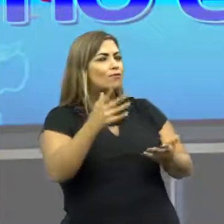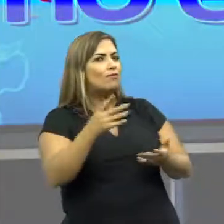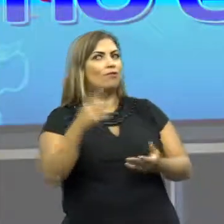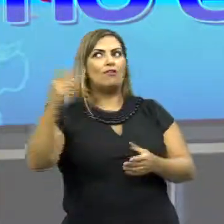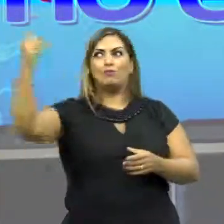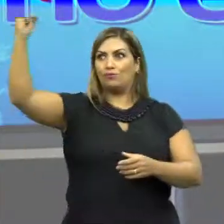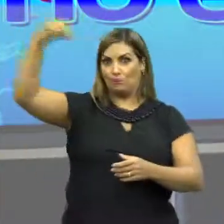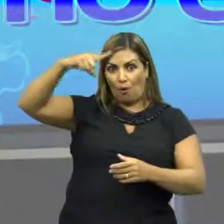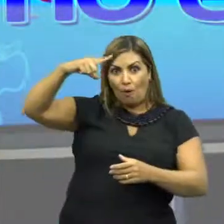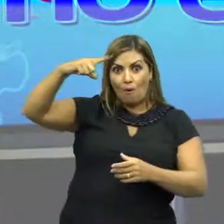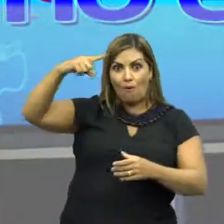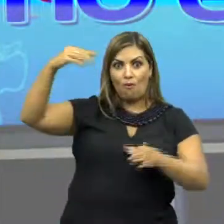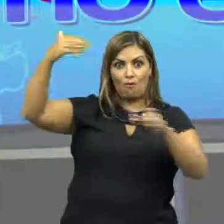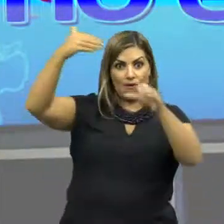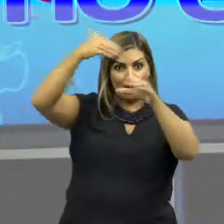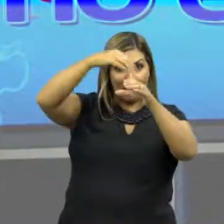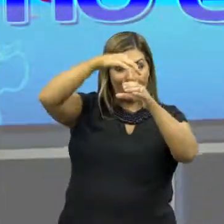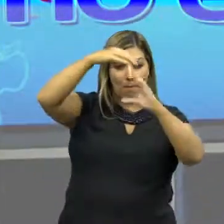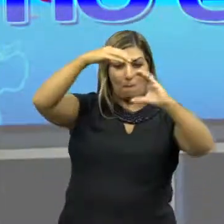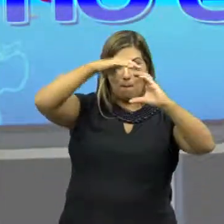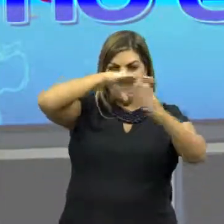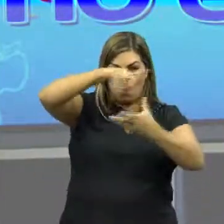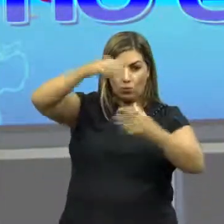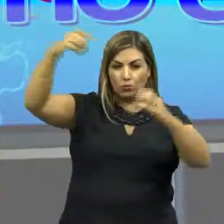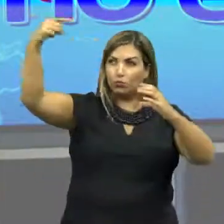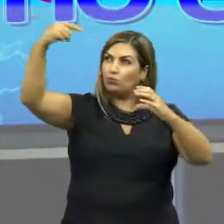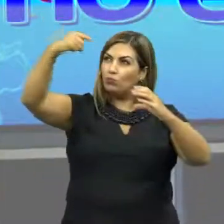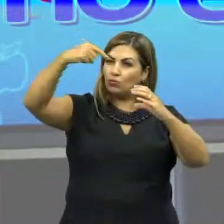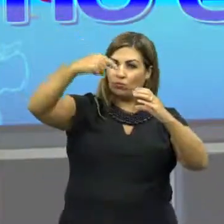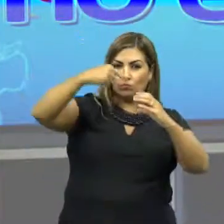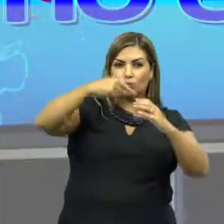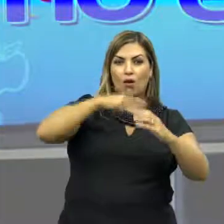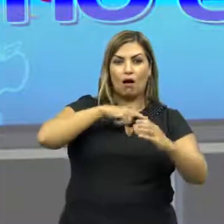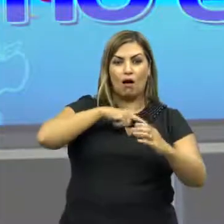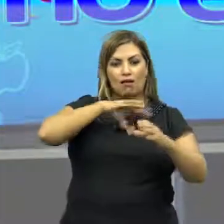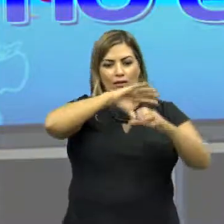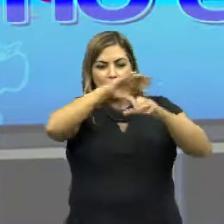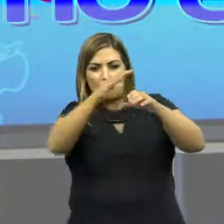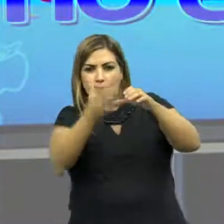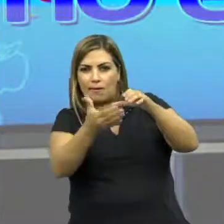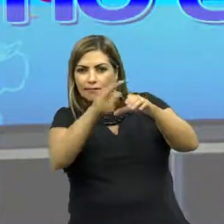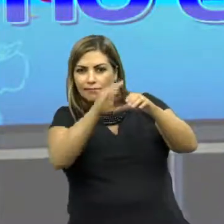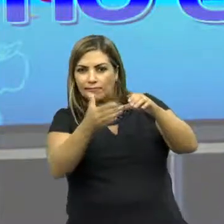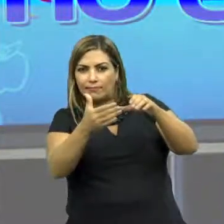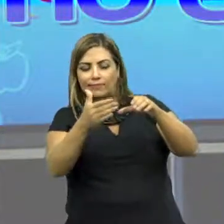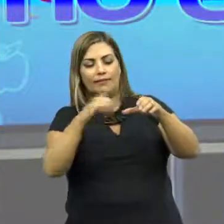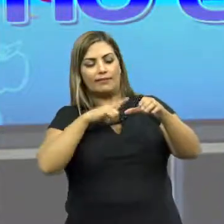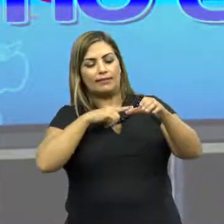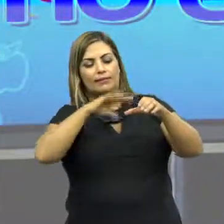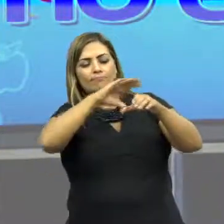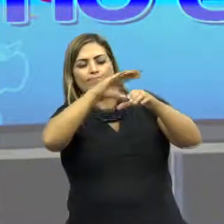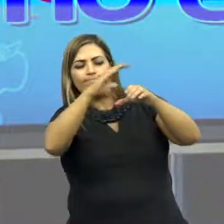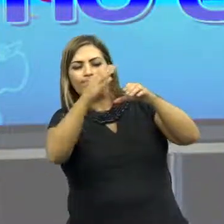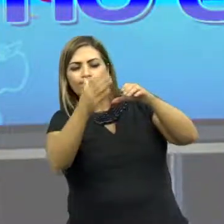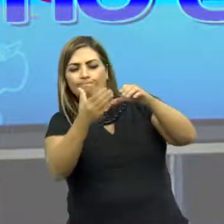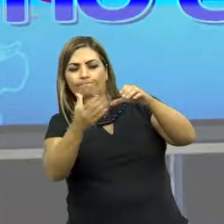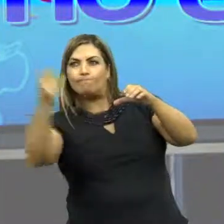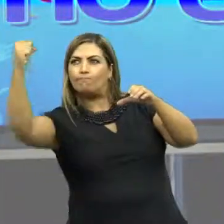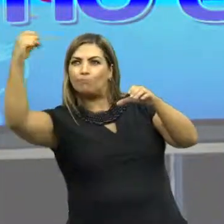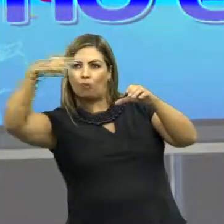Os raios ultravioleta e infravermelhos vão penetrar na camada de ozônio, que está localizada na